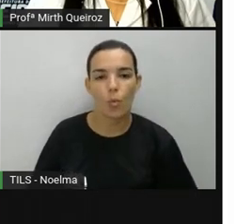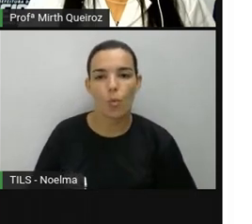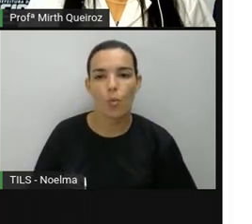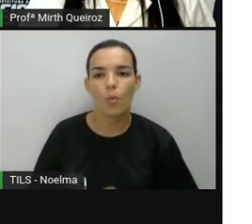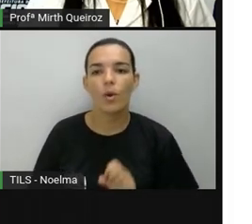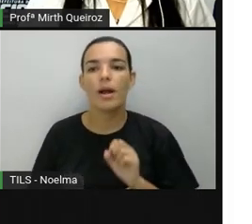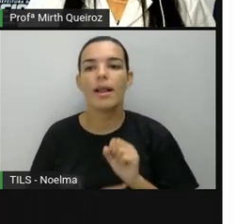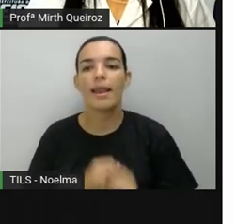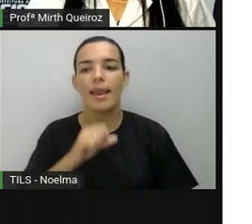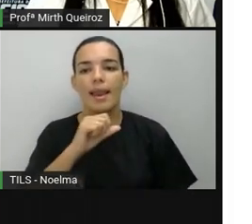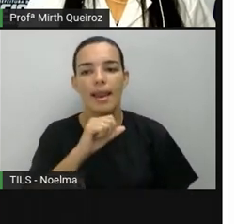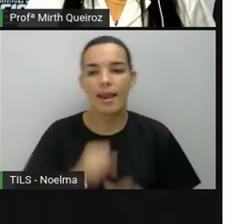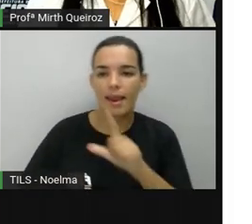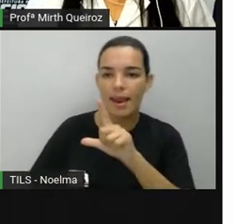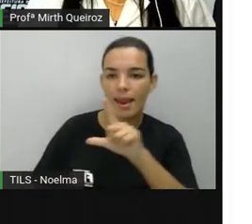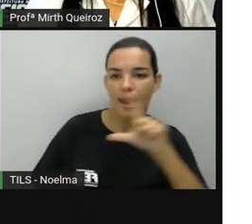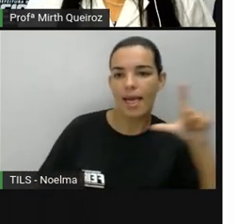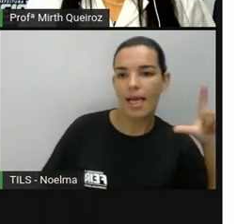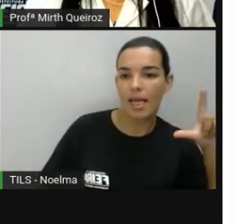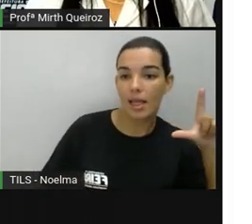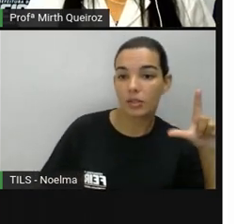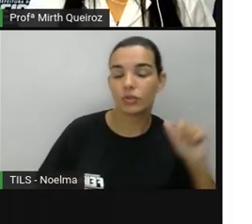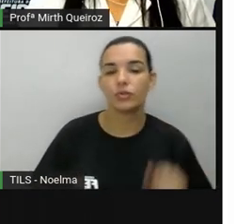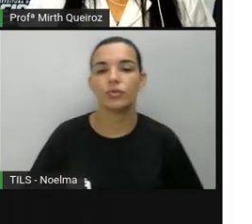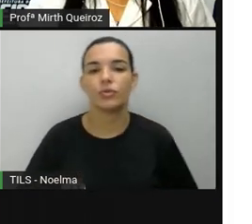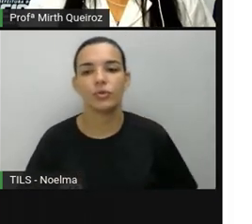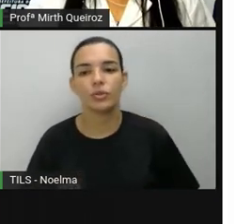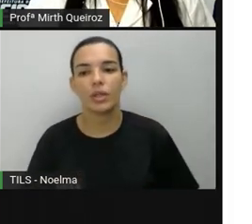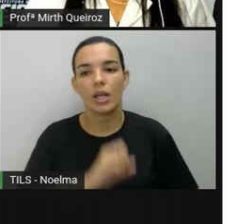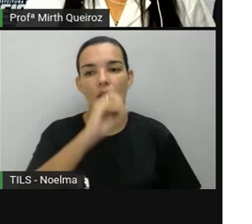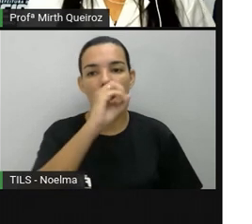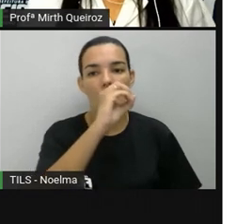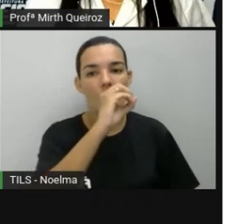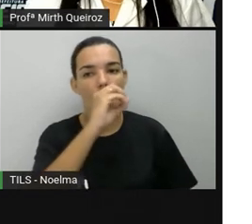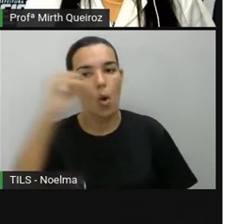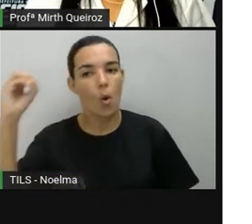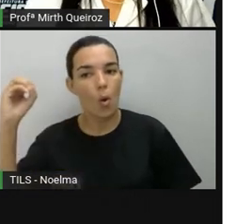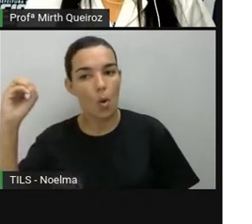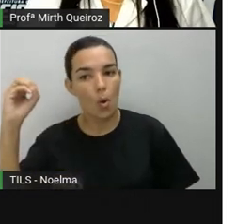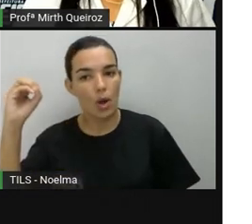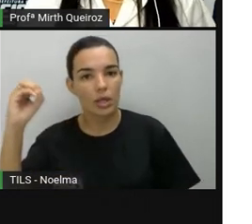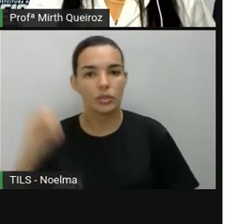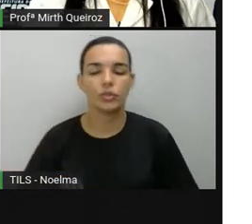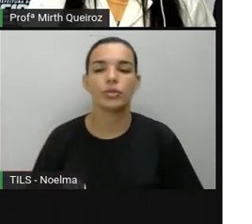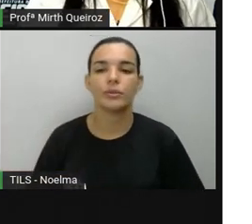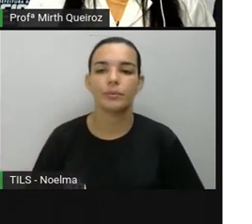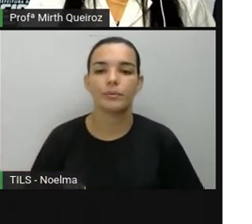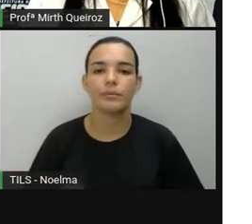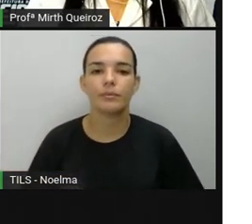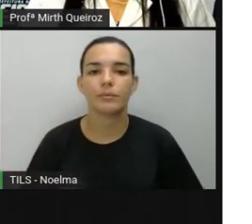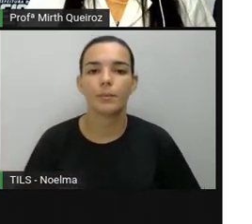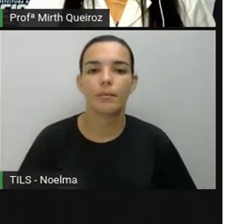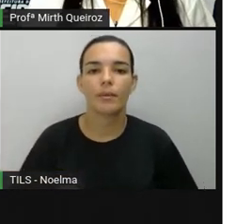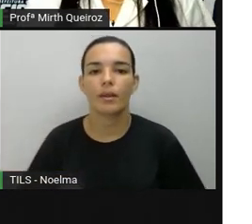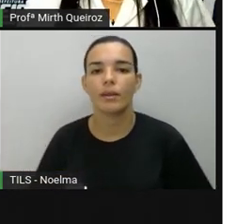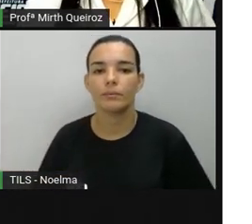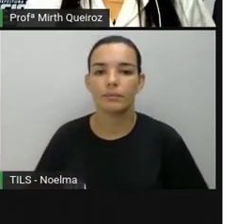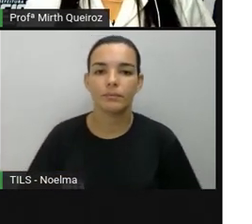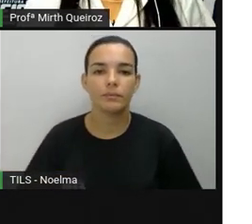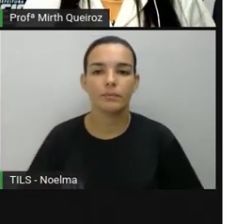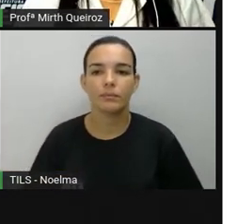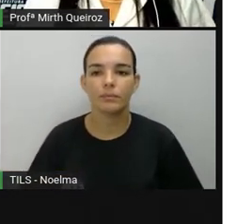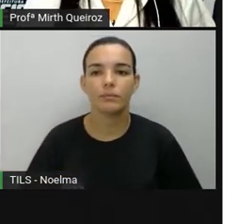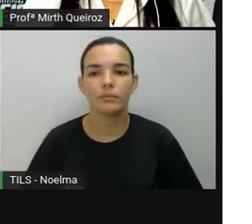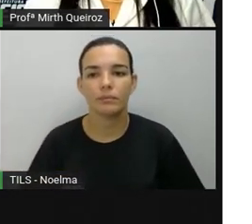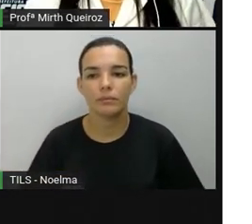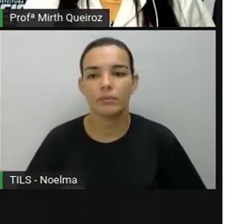pela letra S, o leste pode vir representado pela letra E ou a letra L, e o oeste é representado pela